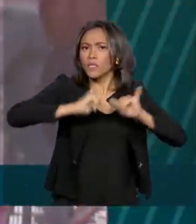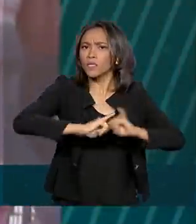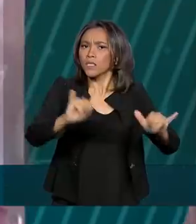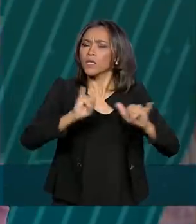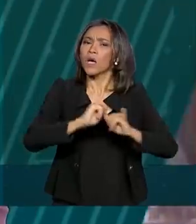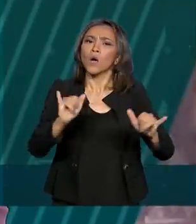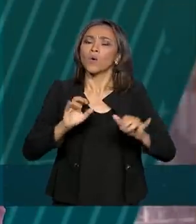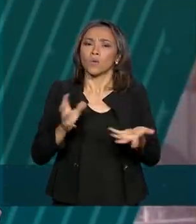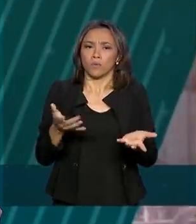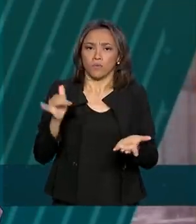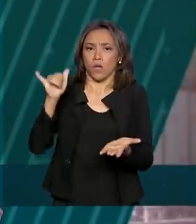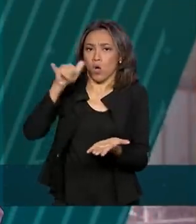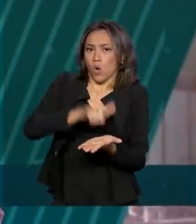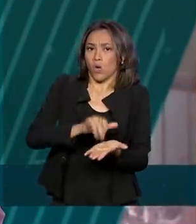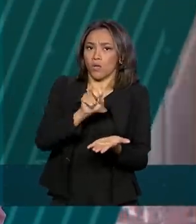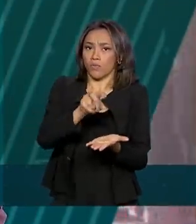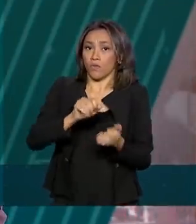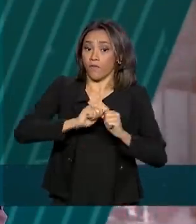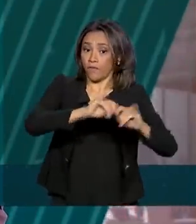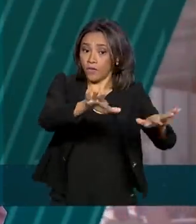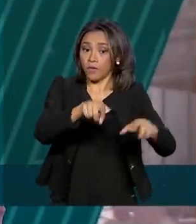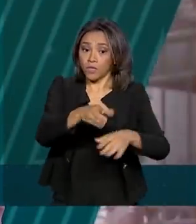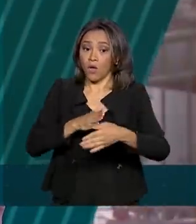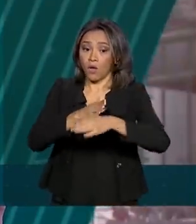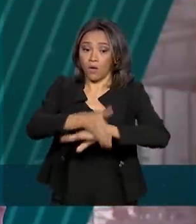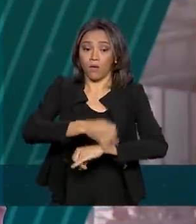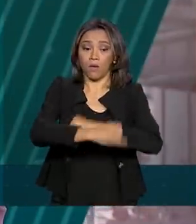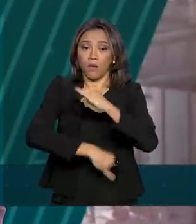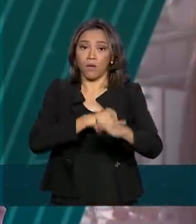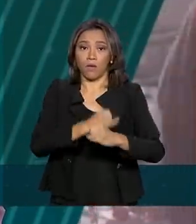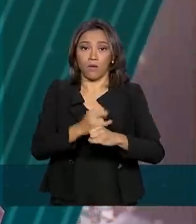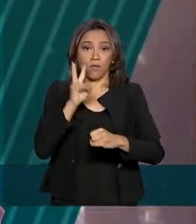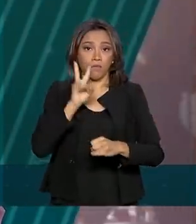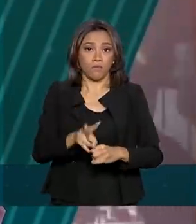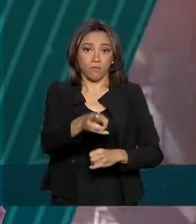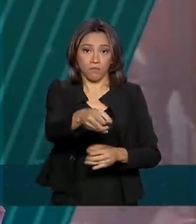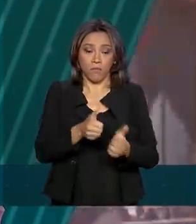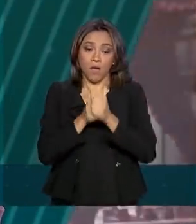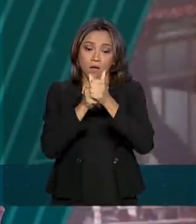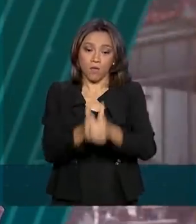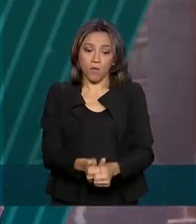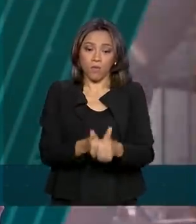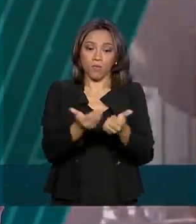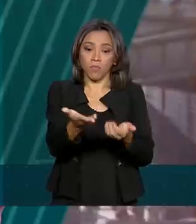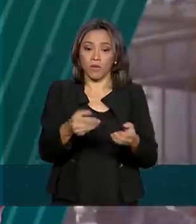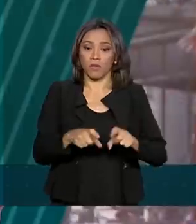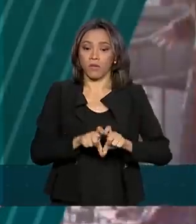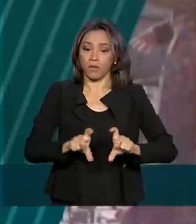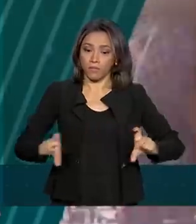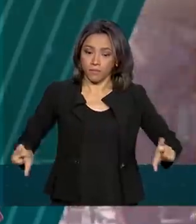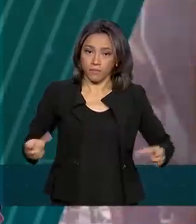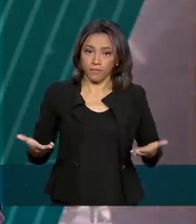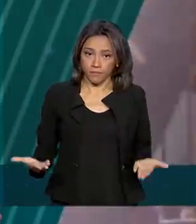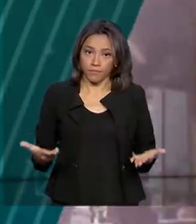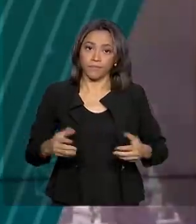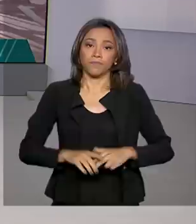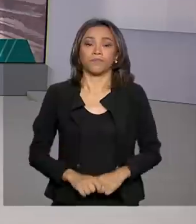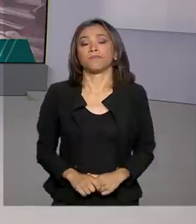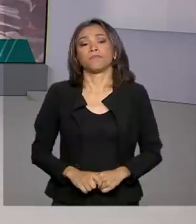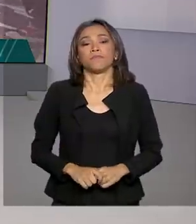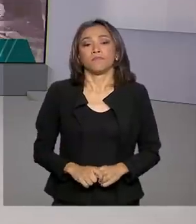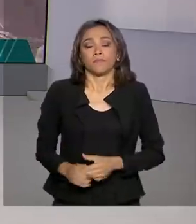é só acessar o endereço eletrônico plataforma.saude.gov.br barra novo coronavírus.